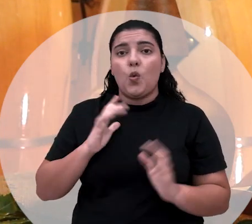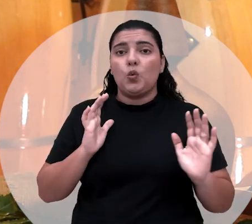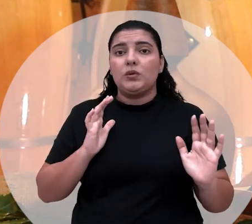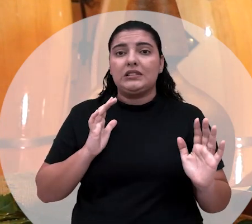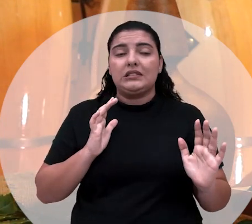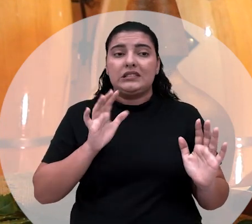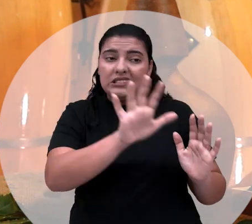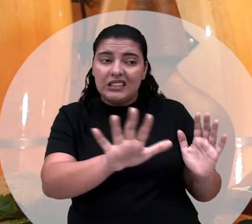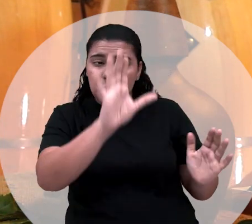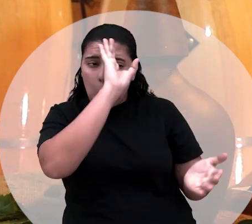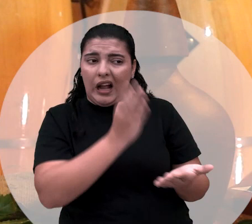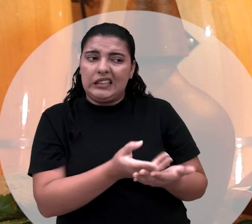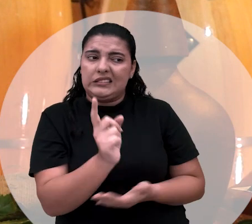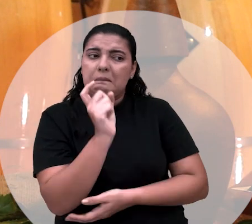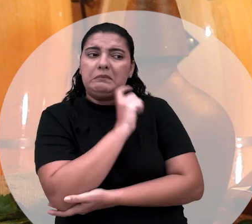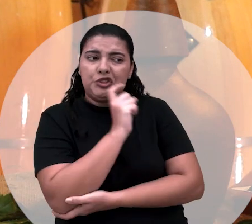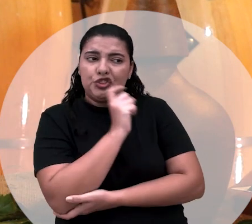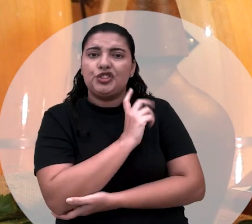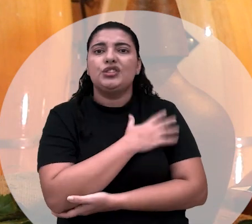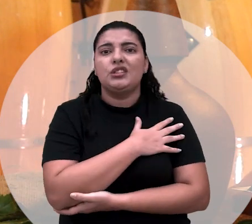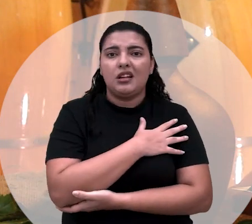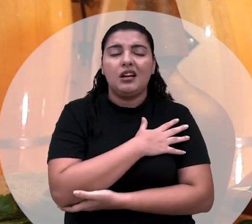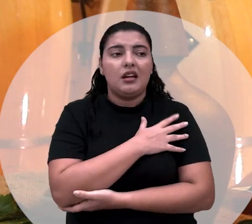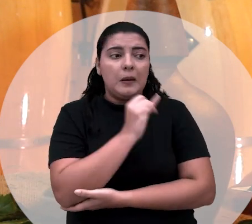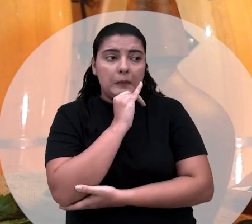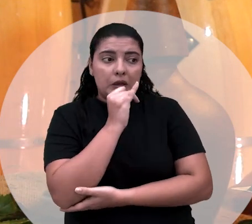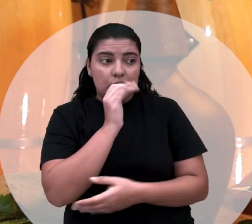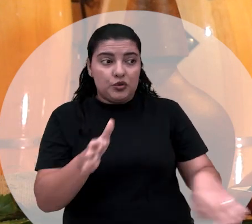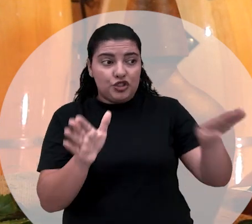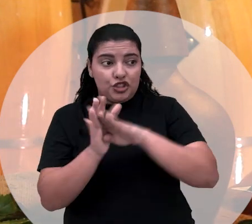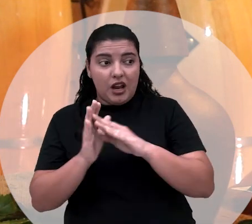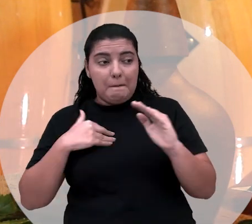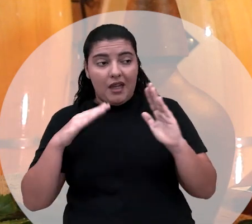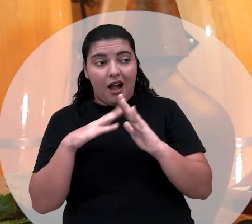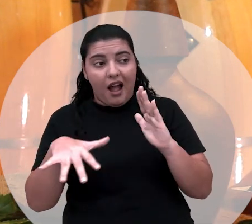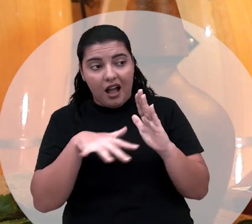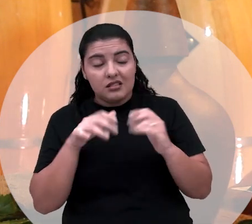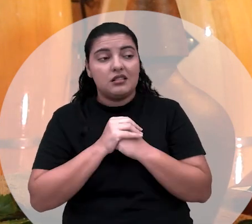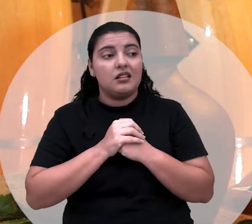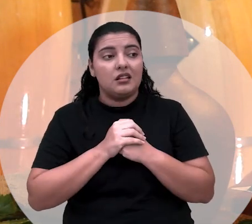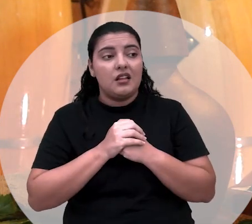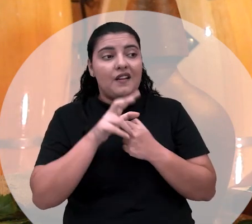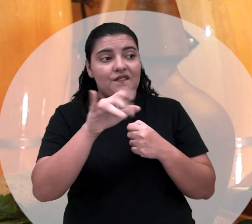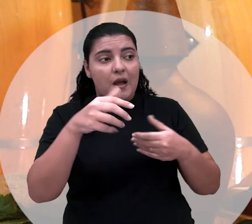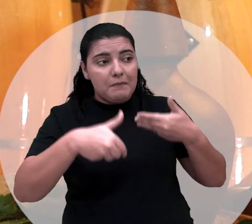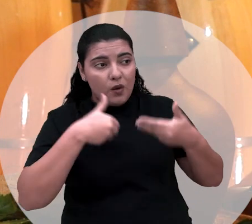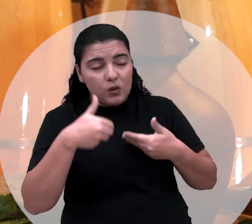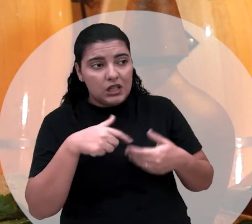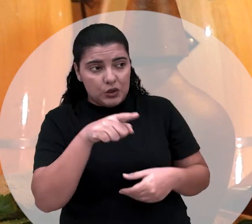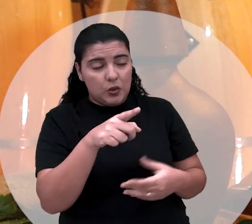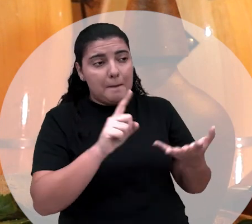Umbandista, porque você chega na minha casa, eu vou chegar para você, sabe, vai me consultar, vai se consultar comigo e